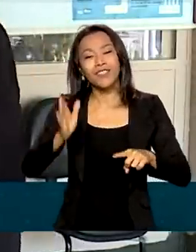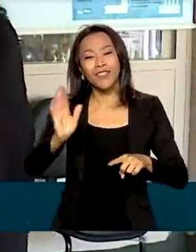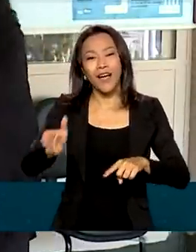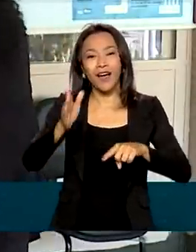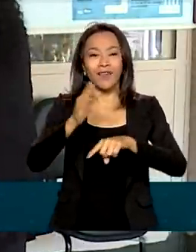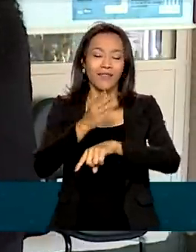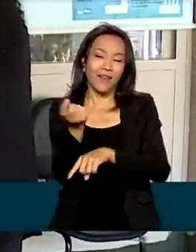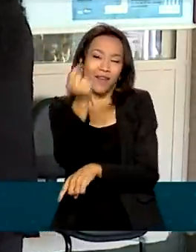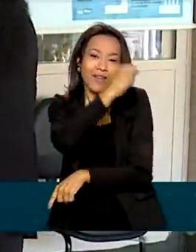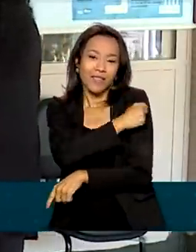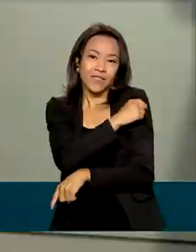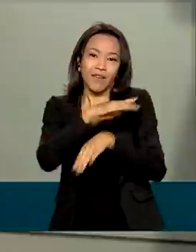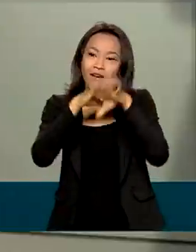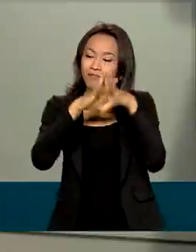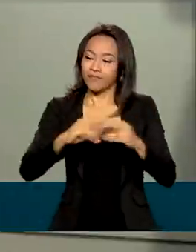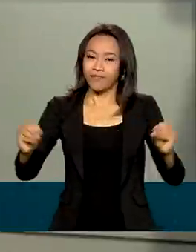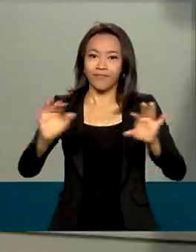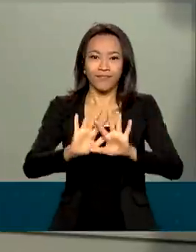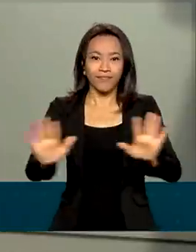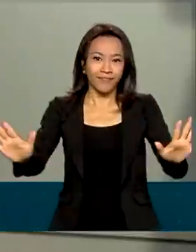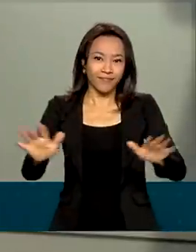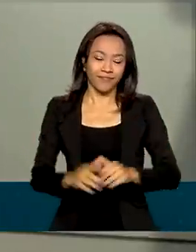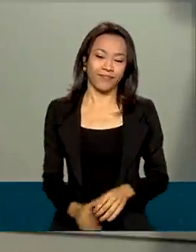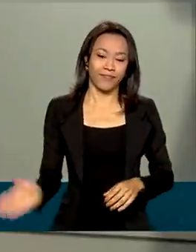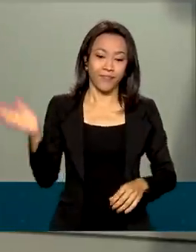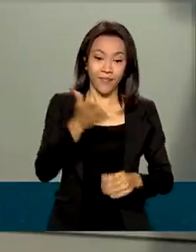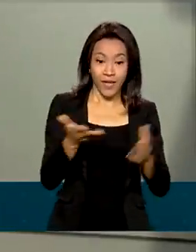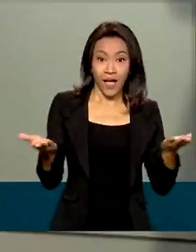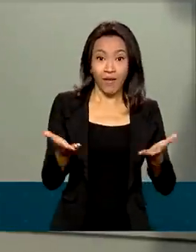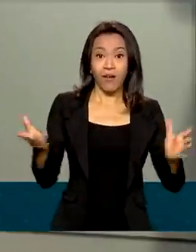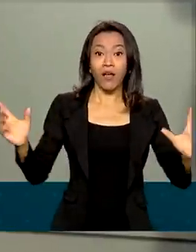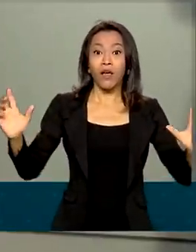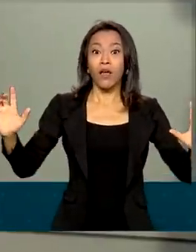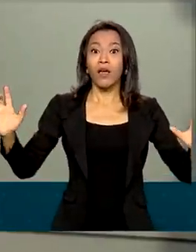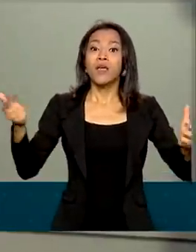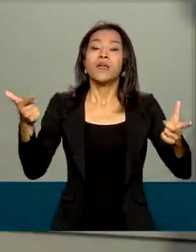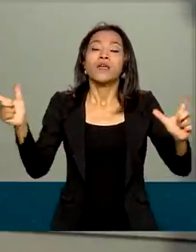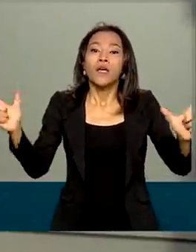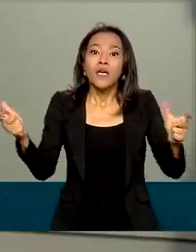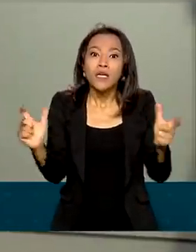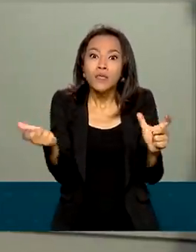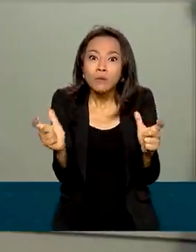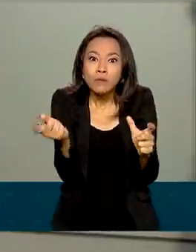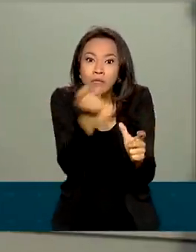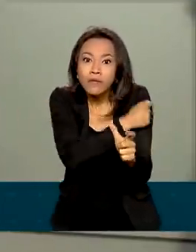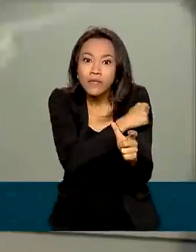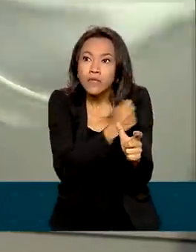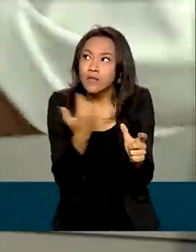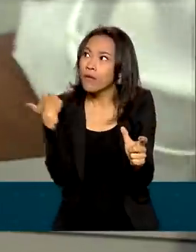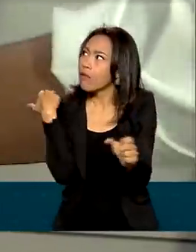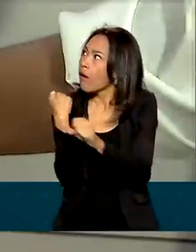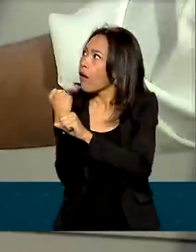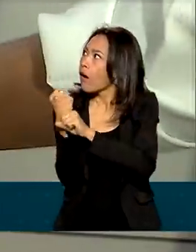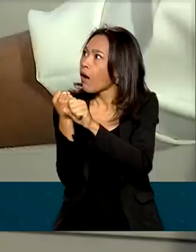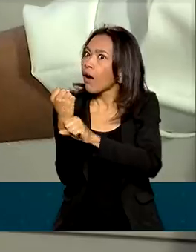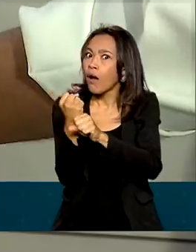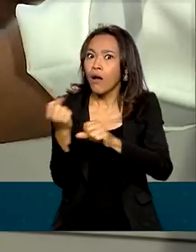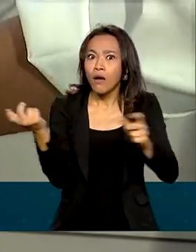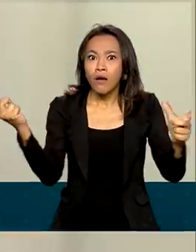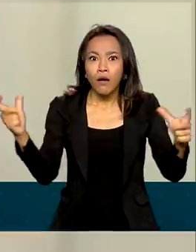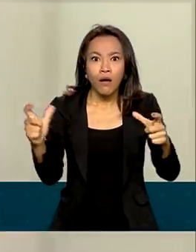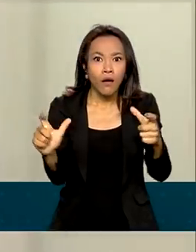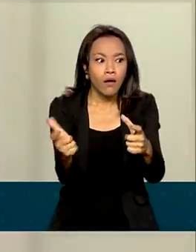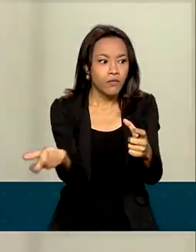massiva da população. Mas com a queda da cobertura vacinal no país nos últimos anos, o cenário vem se